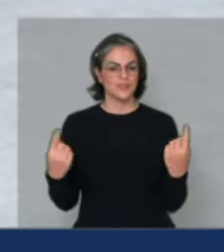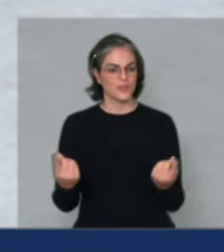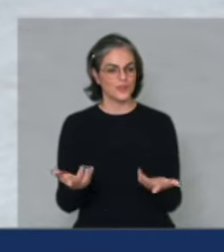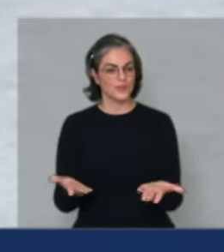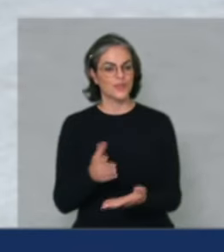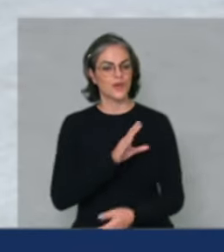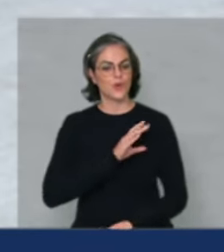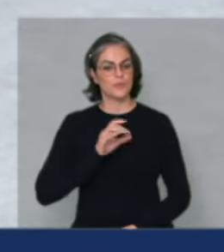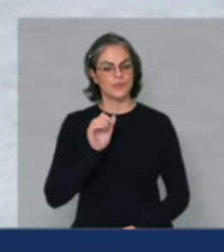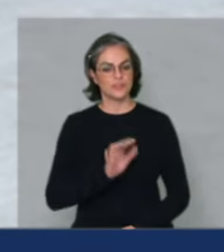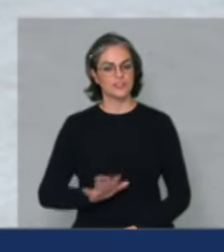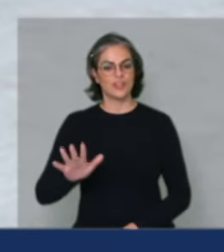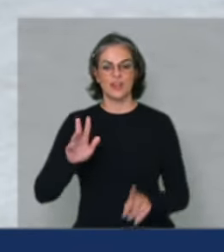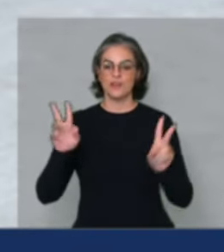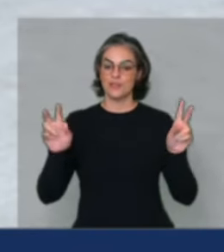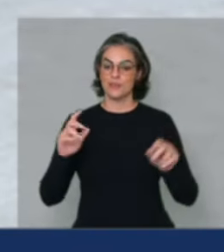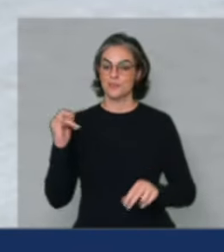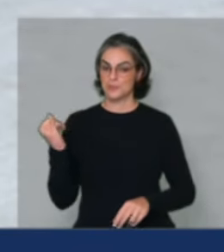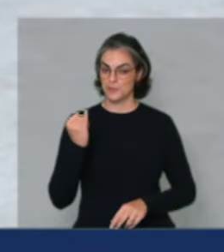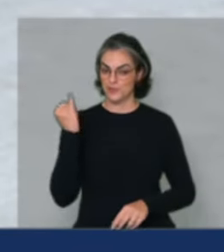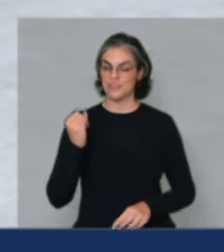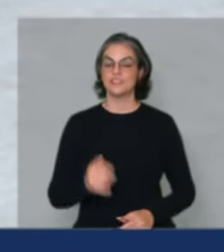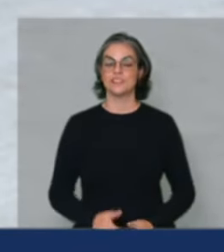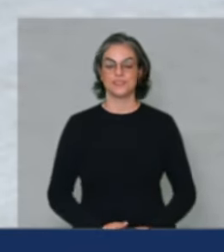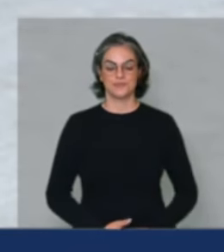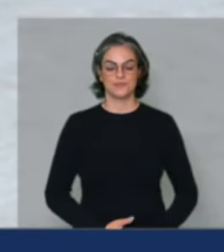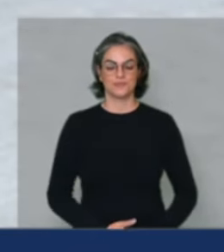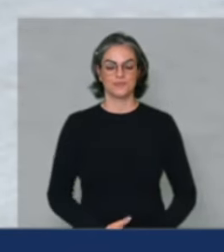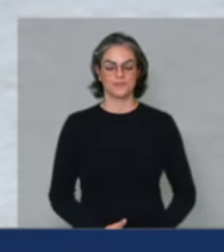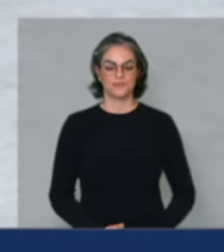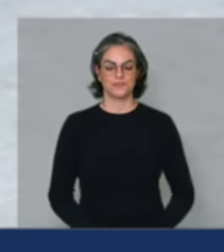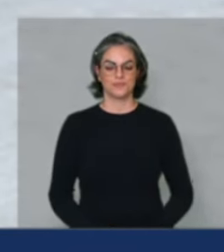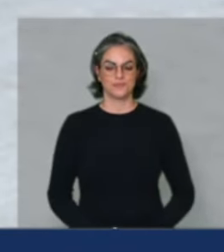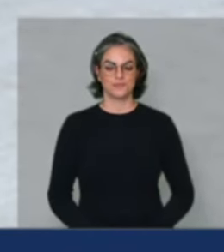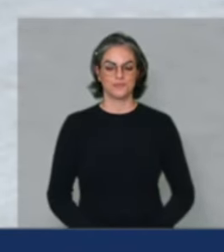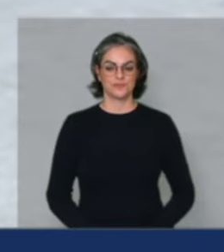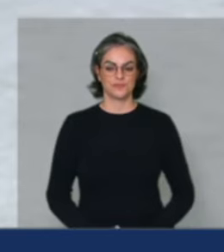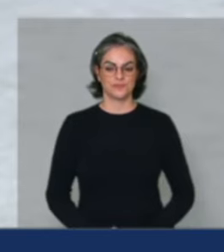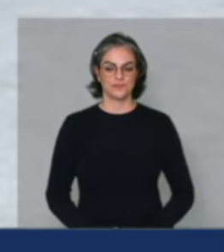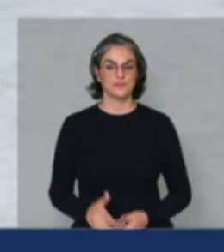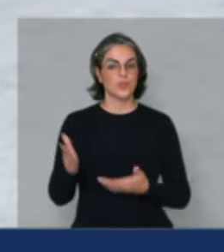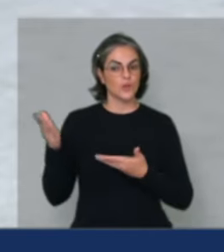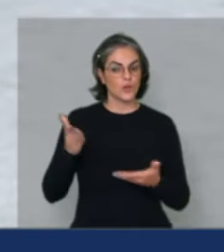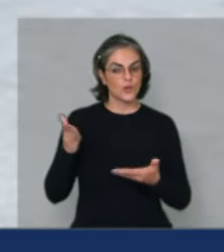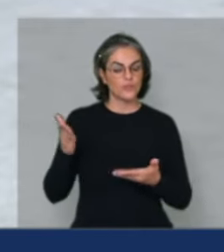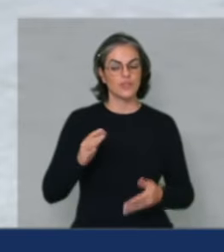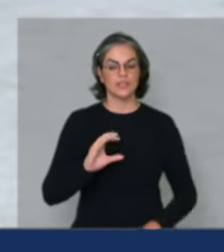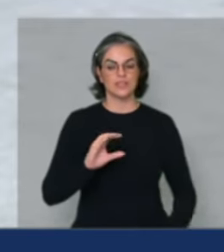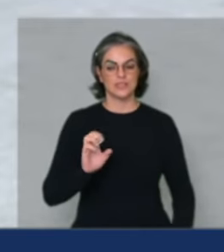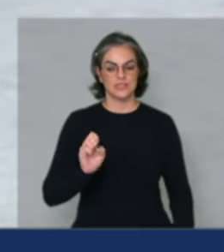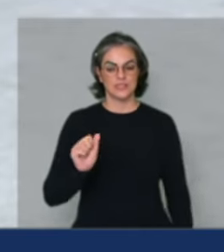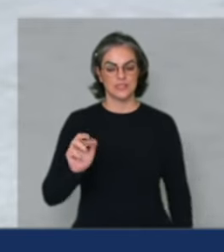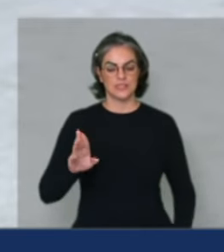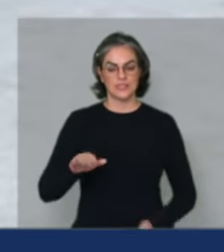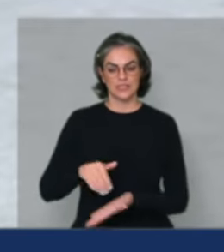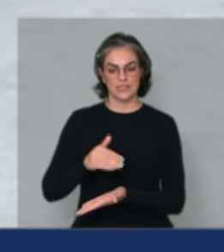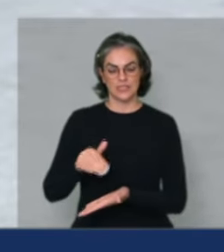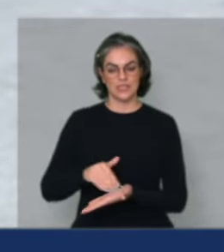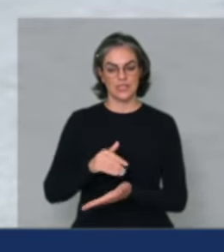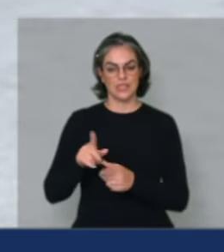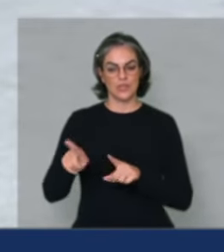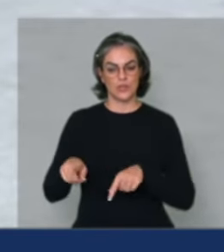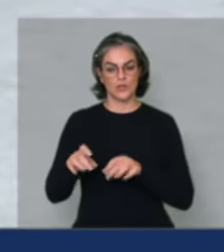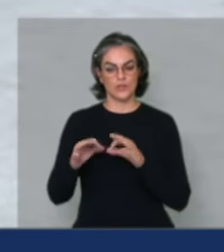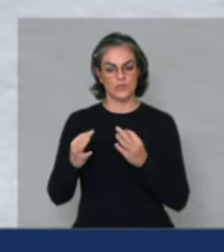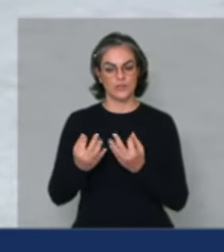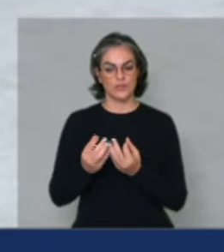importante para o país, queria destacar aqui os nossos convidados, o César Halum, secretário de Agricultura Familiar e